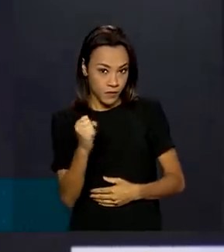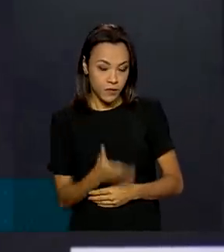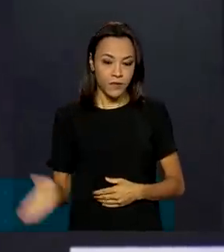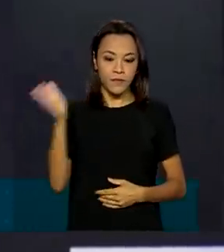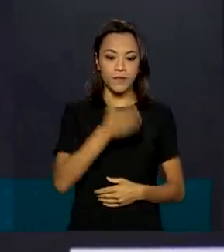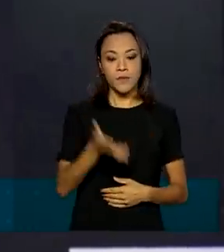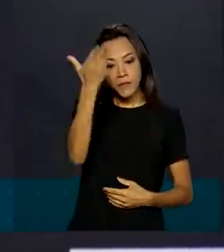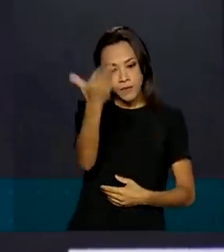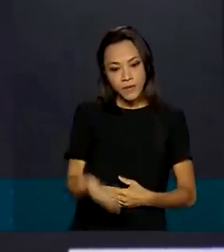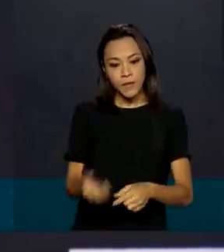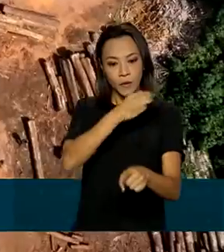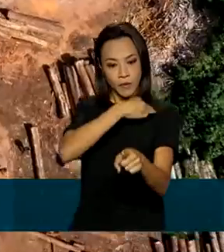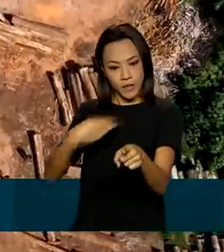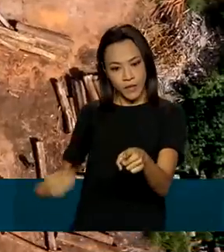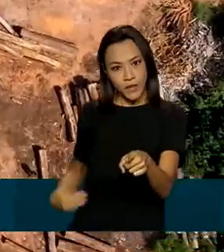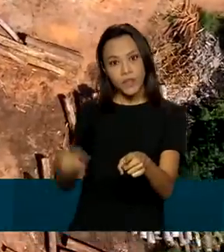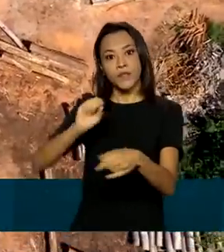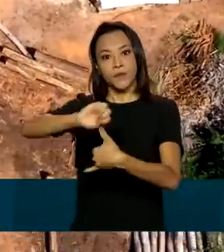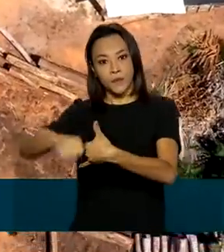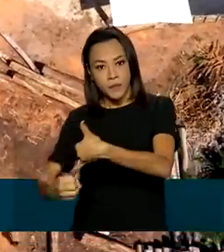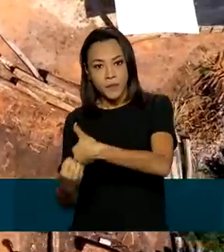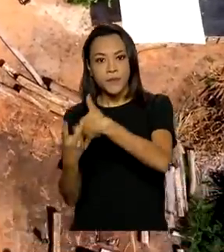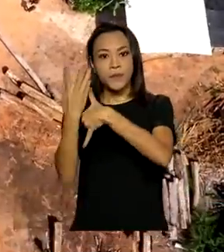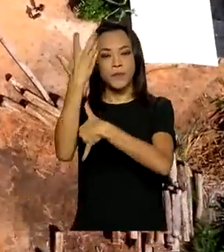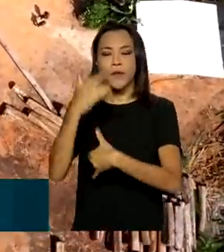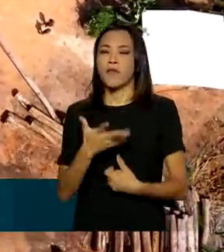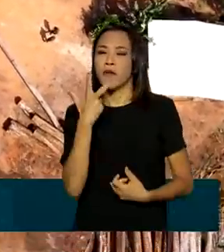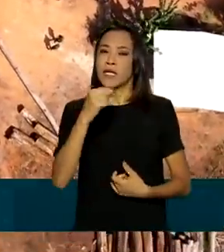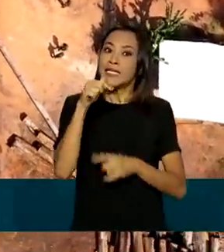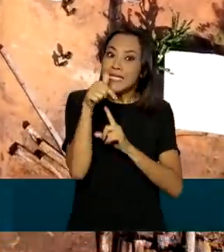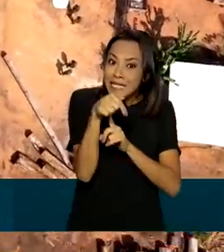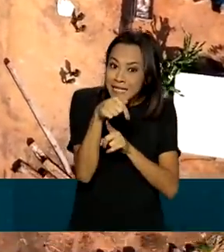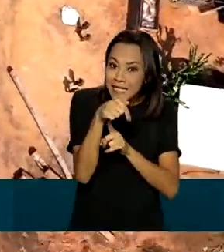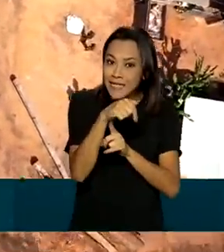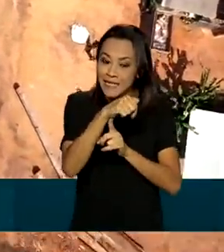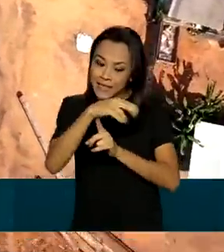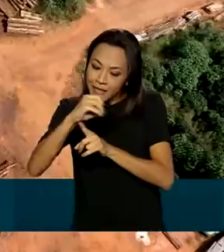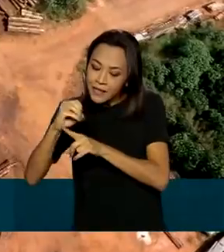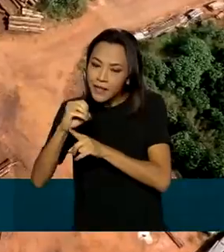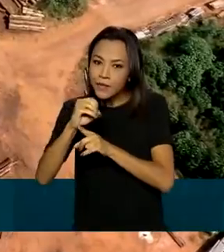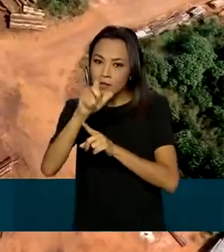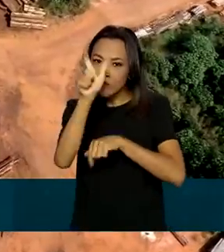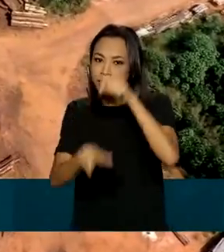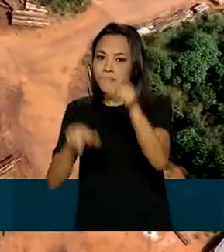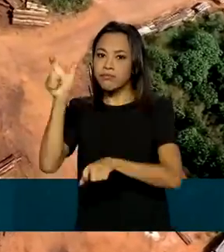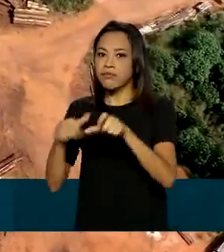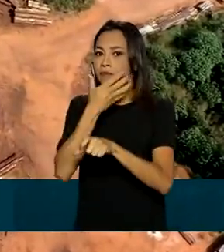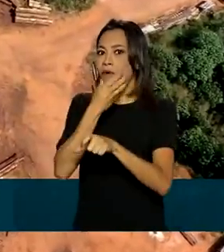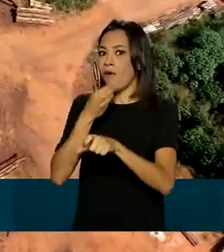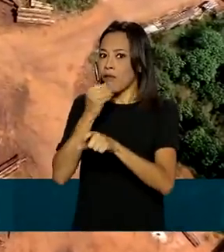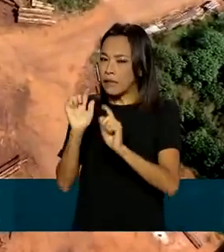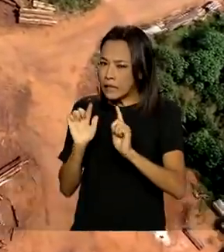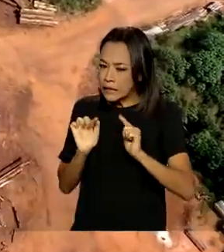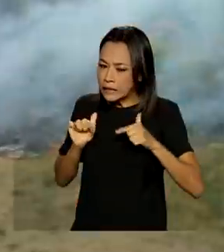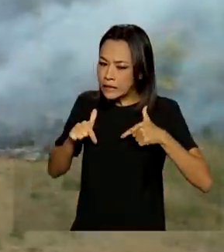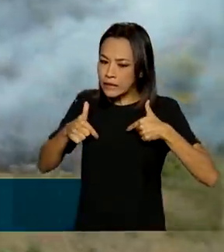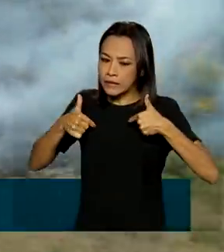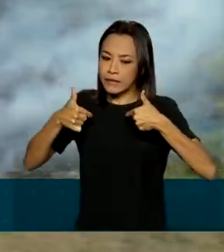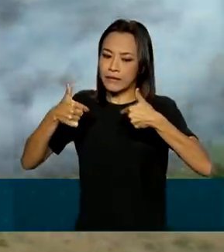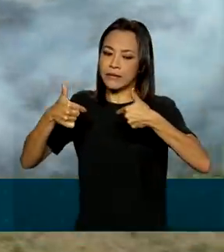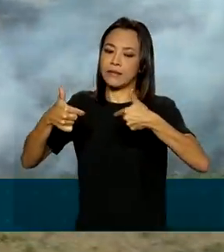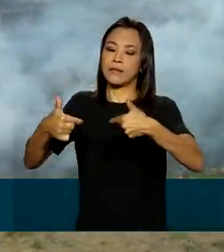o ministro do Meio Ambiente, atualmente 700 homens da Força Nacional estão trabalhando em 400